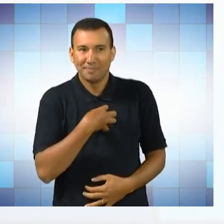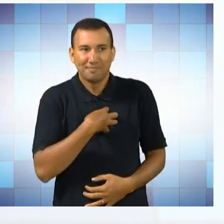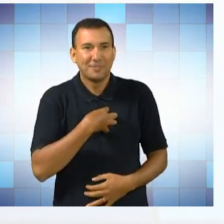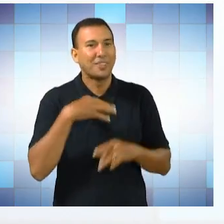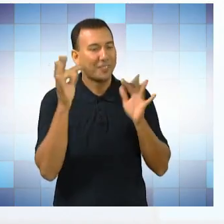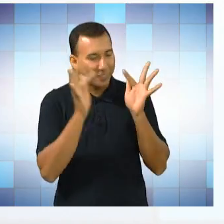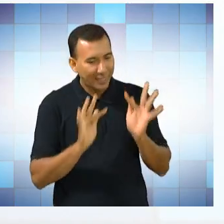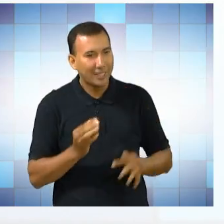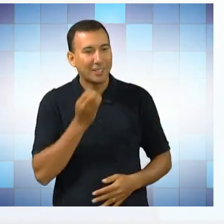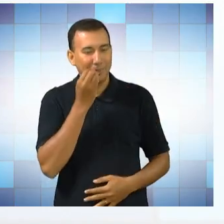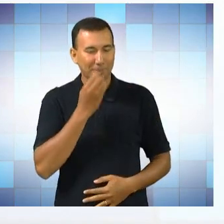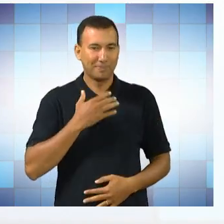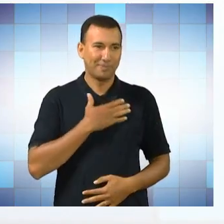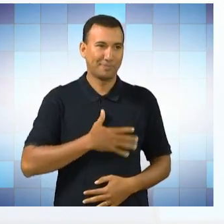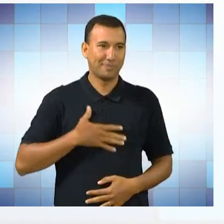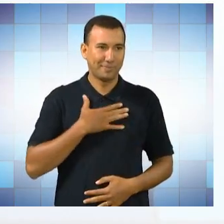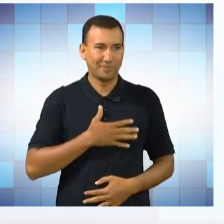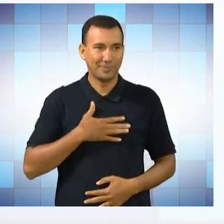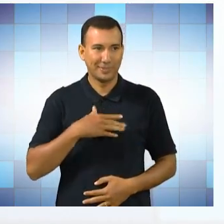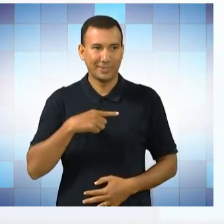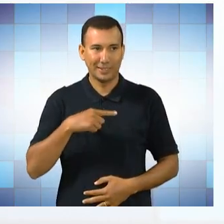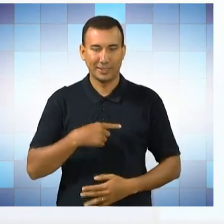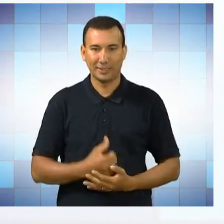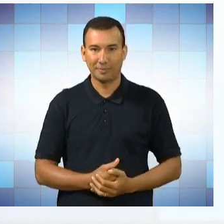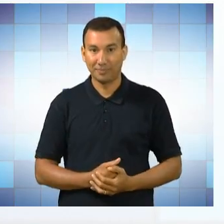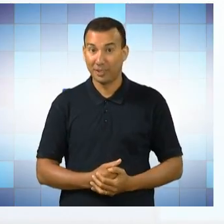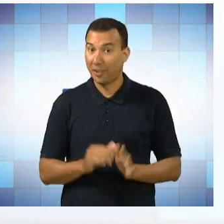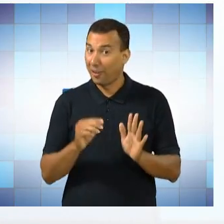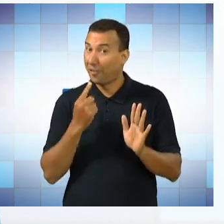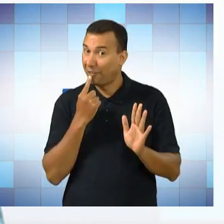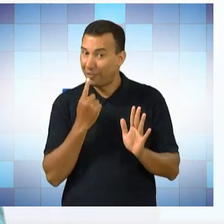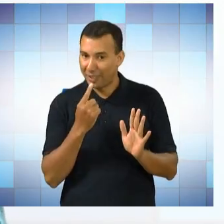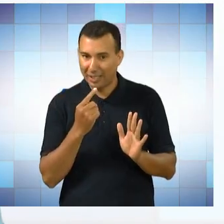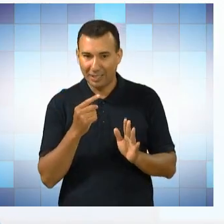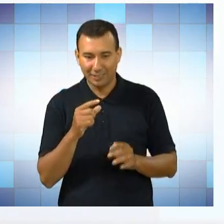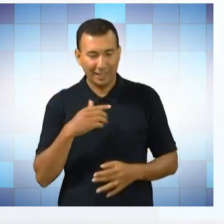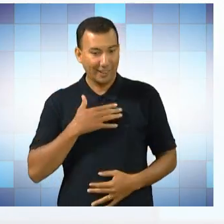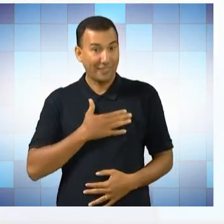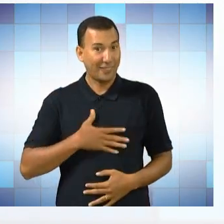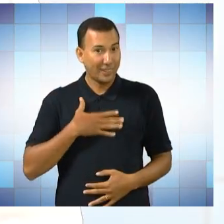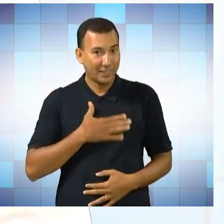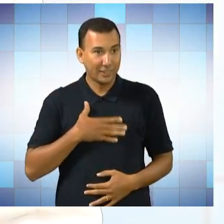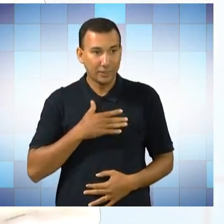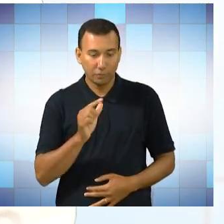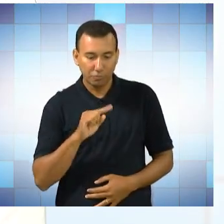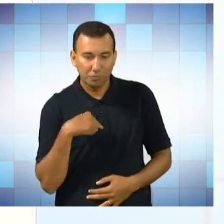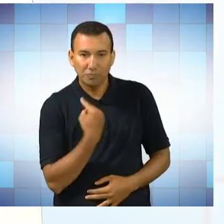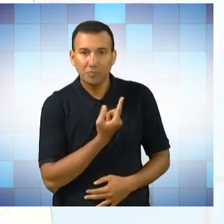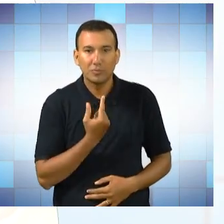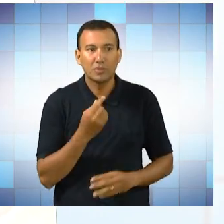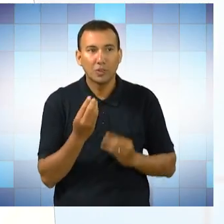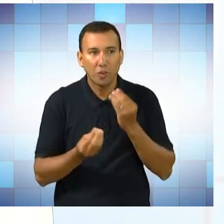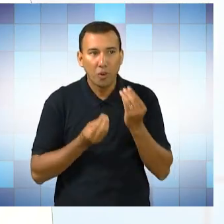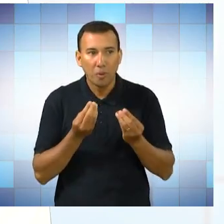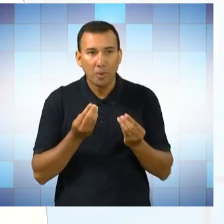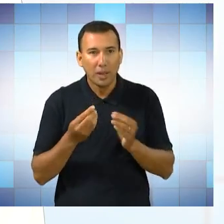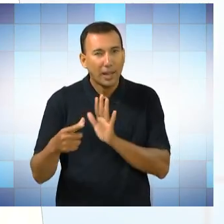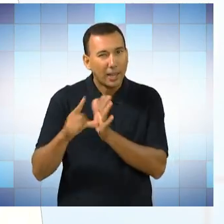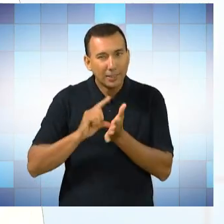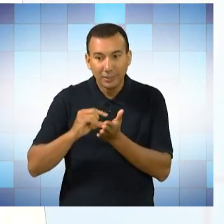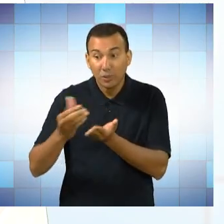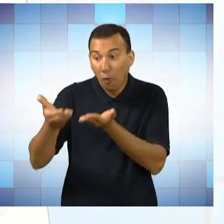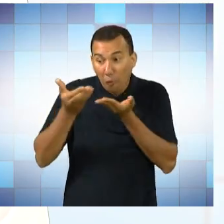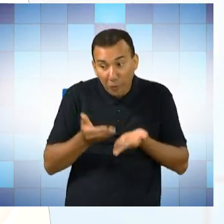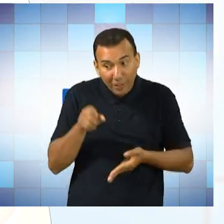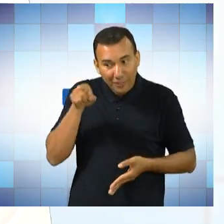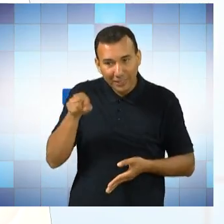no seu programa, Chico. Bom, e falar em alegria, nós, quando fizemos o convite,